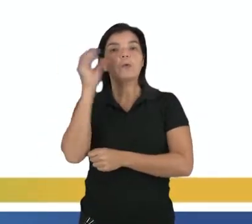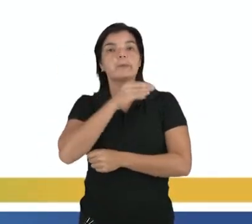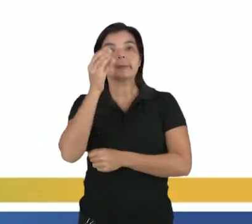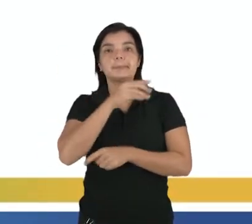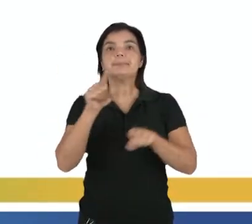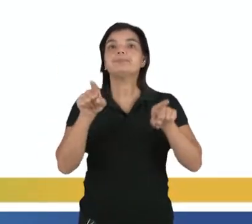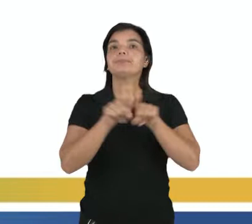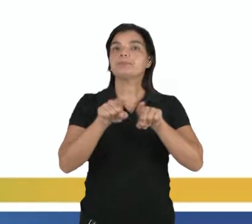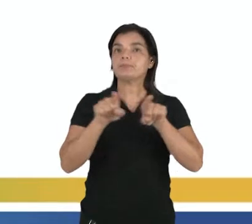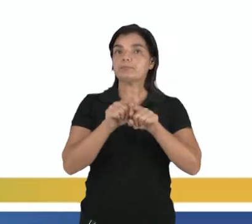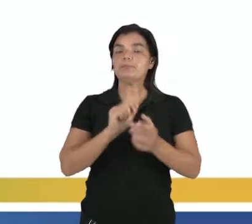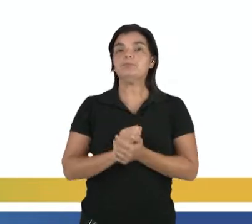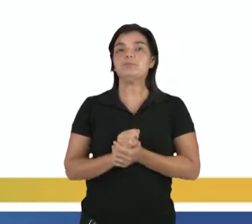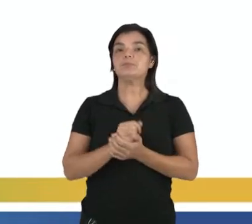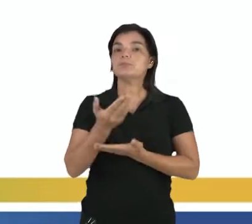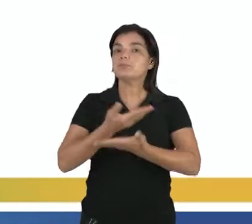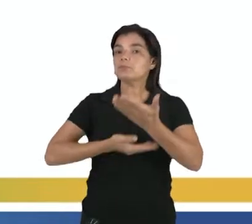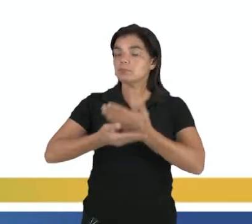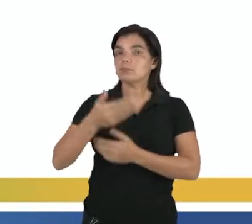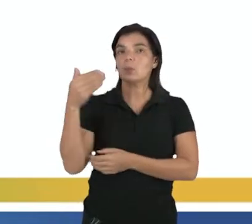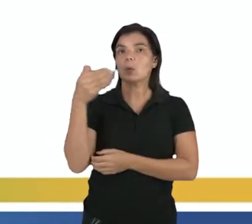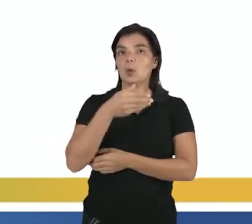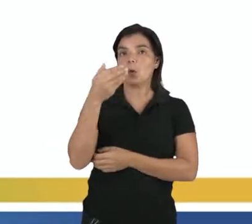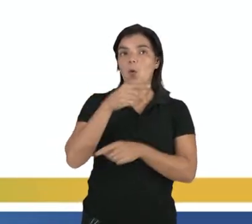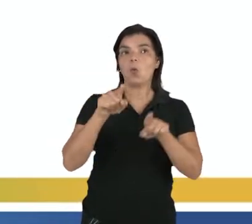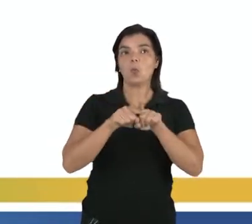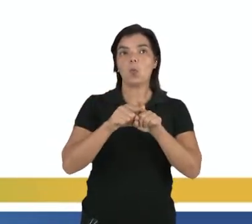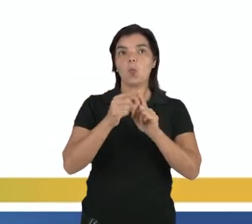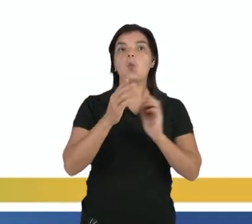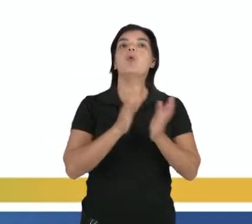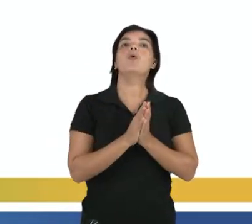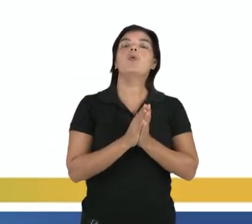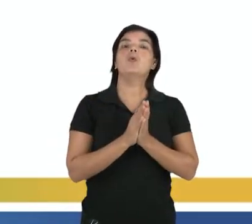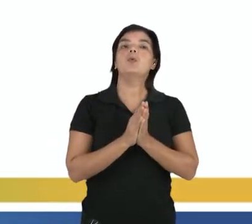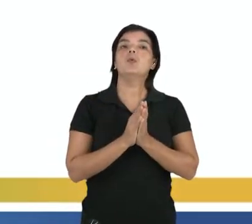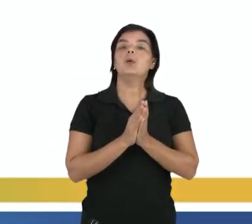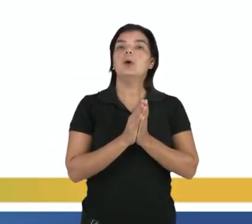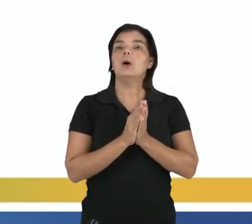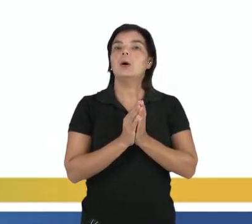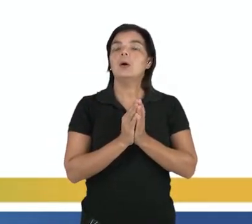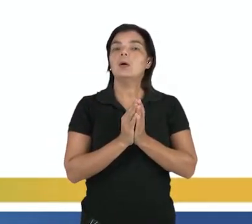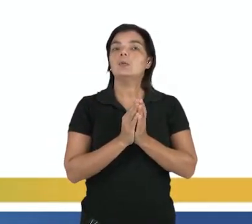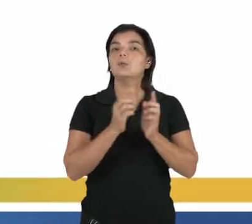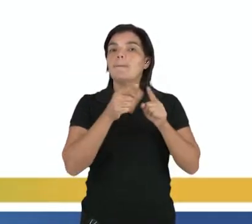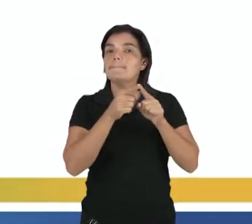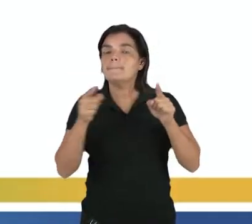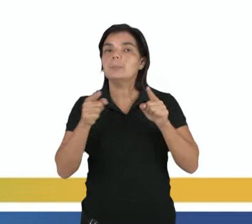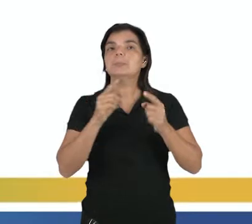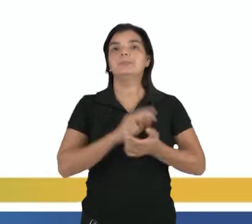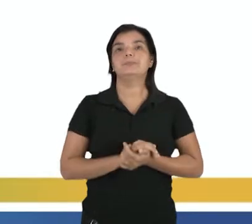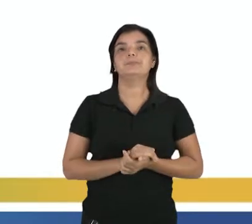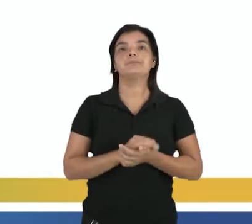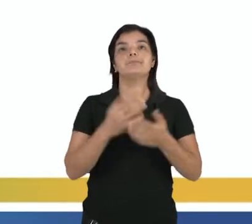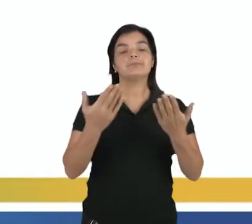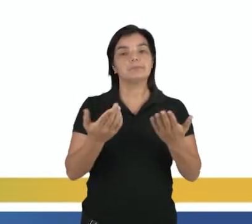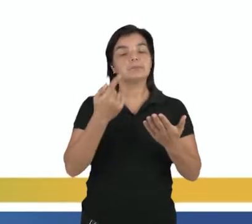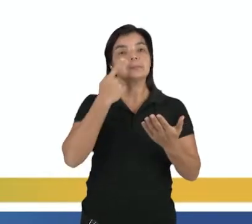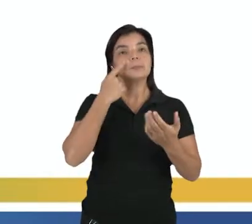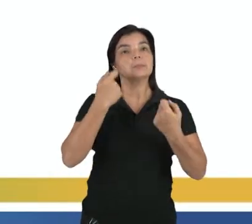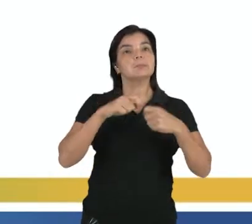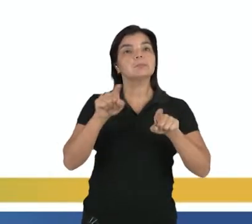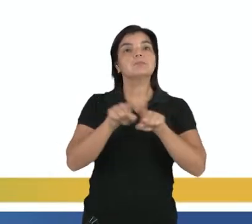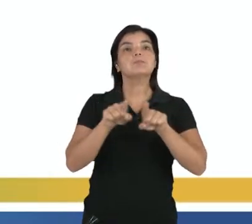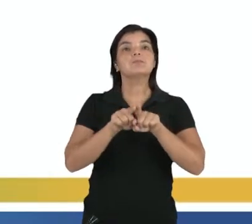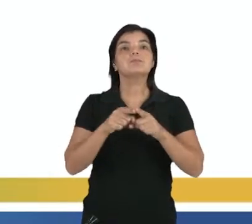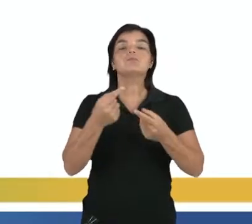propagação, tá, que se relaciona ou com a frequência ou com o período. E pra isso, pessoal, a gente precisa